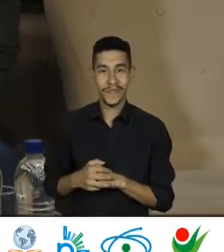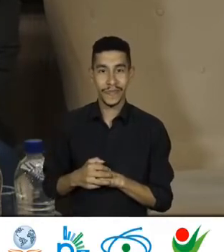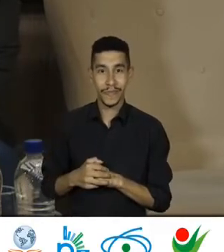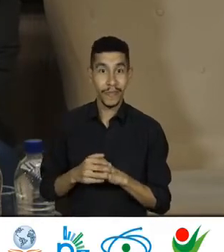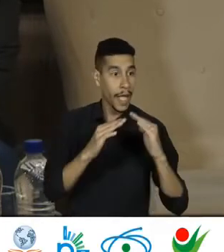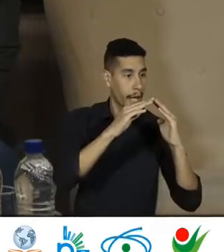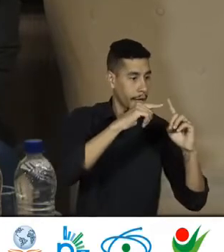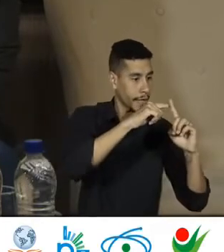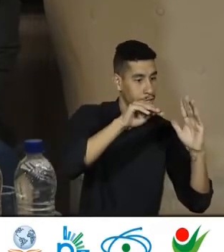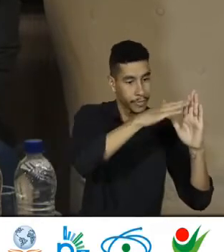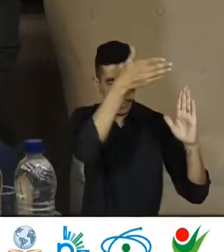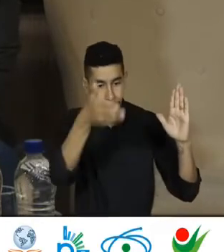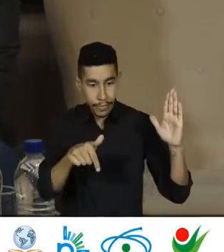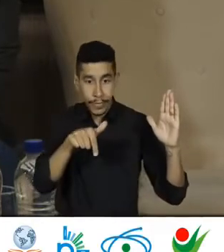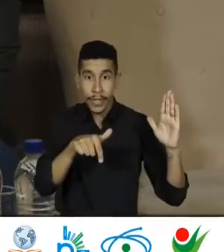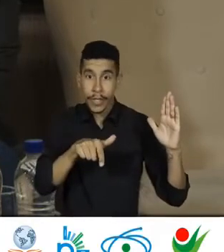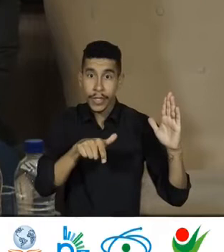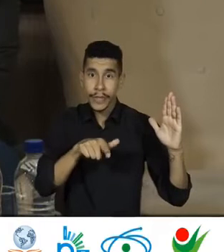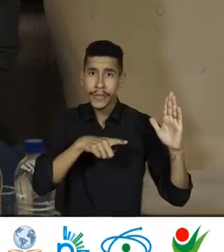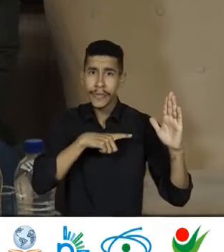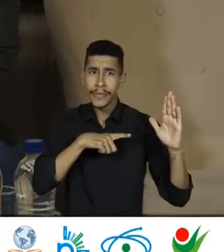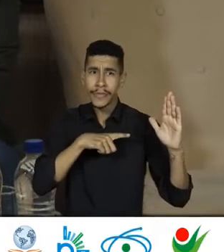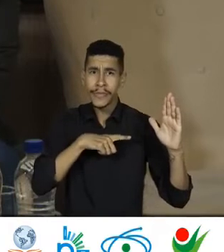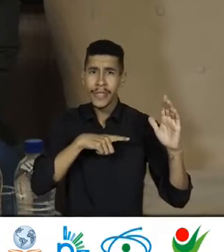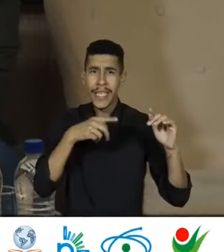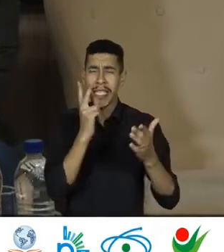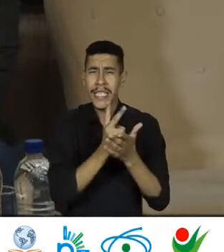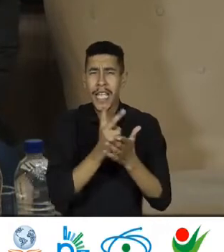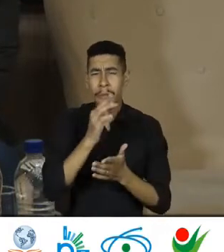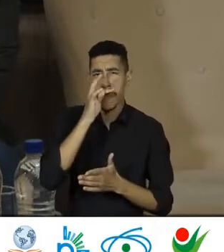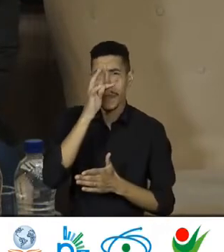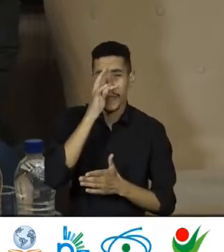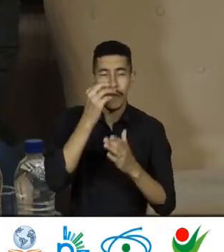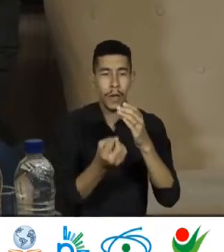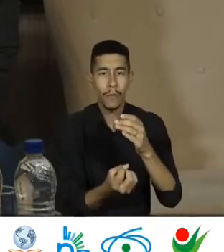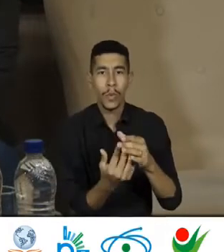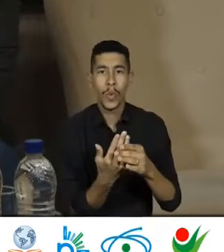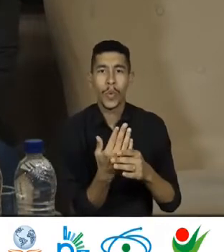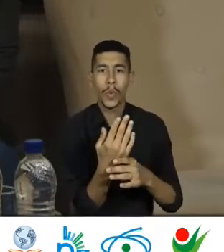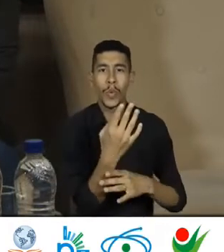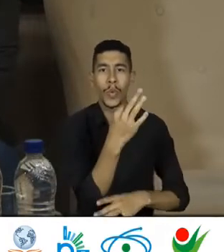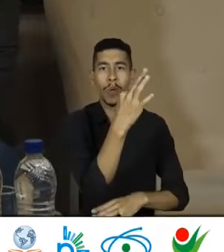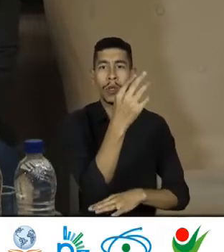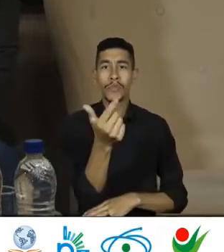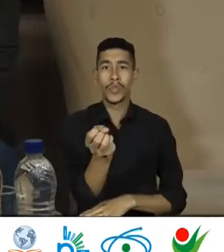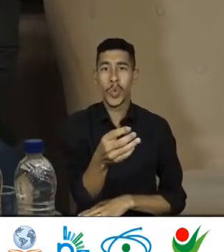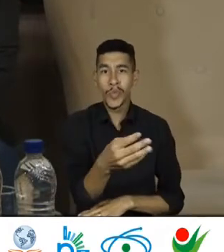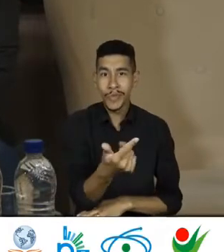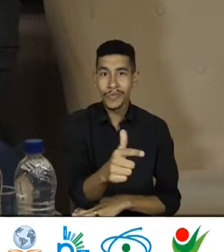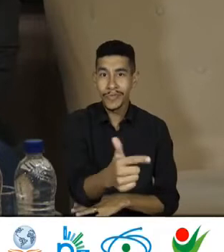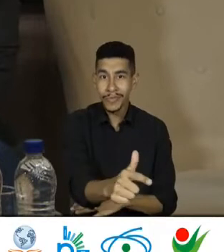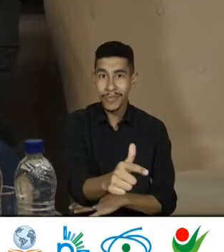igreja Da aldeia Cresce um velho teixo Toda primavera floresce De novo Passaportes